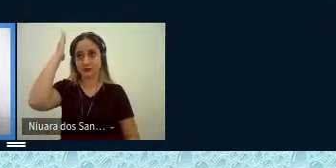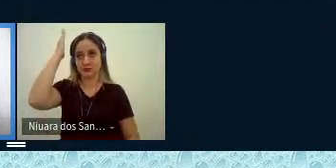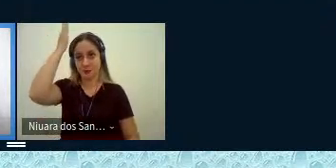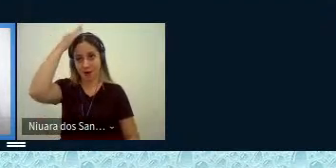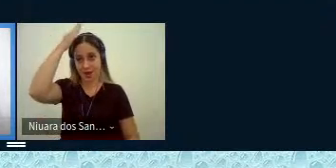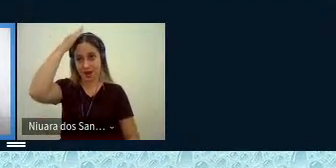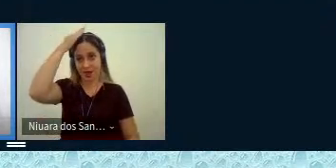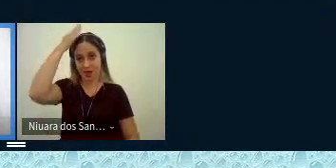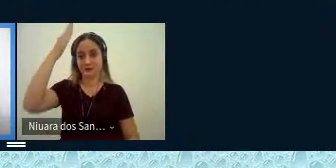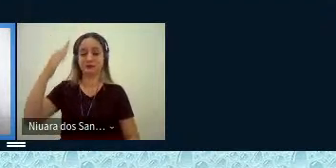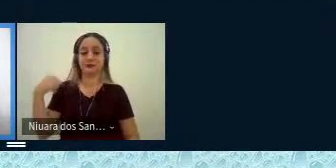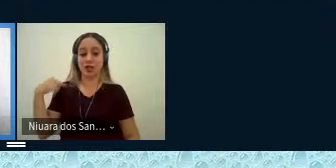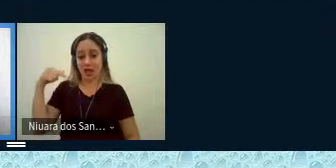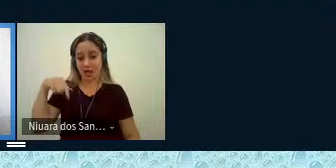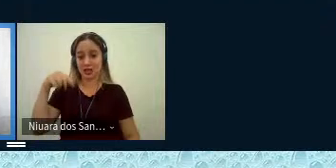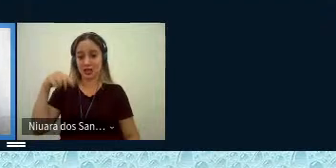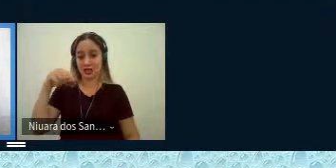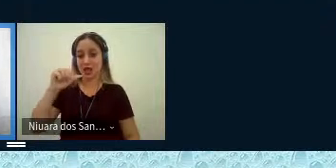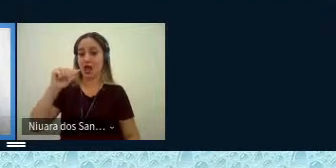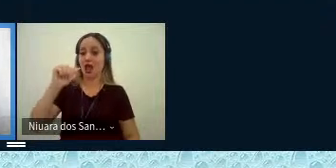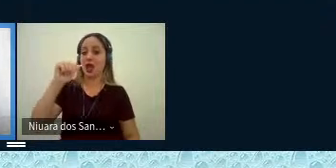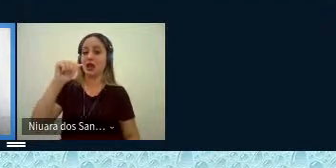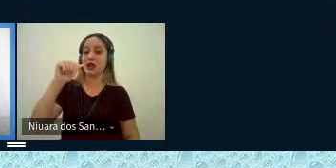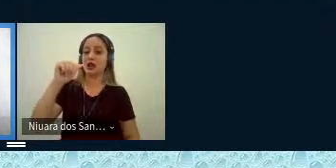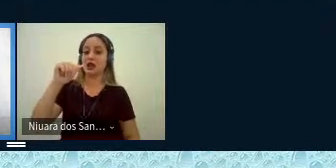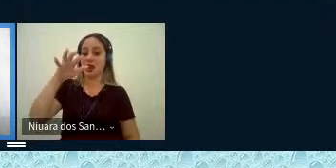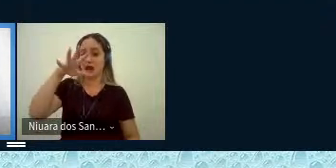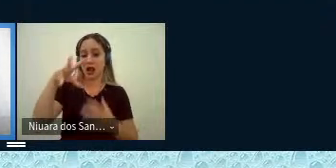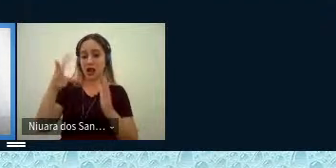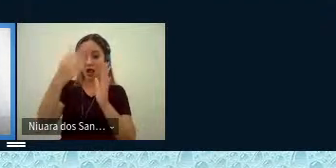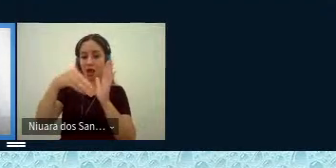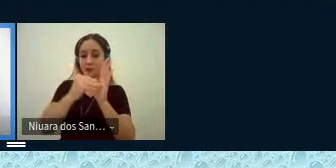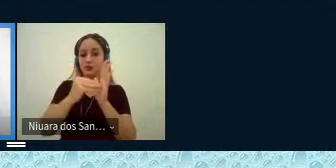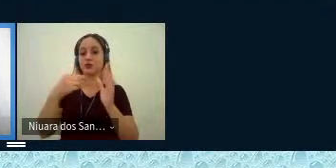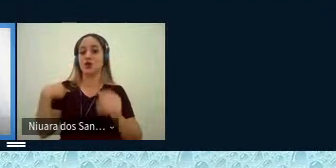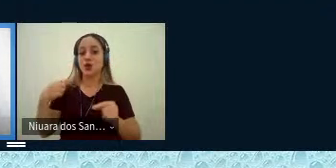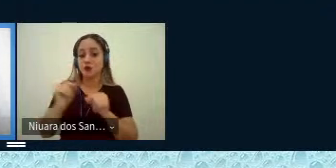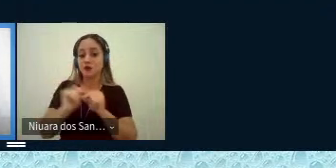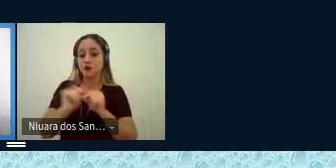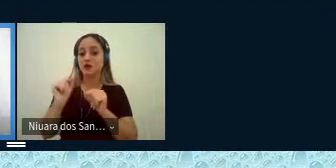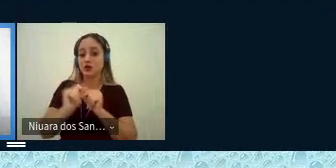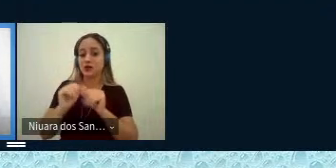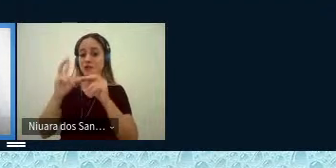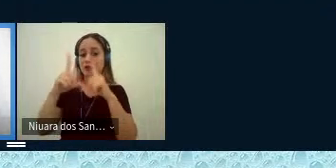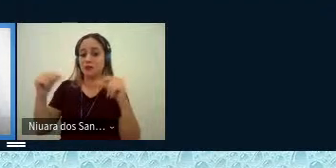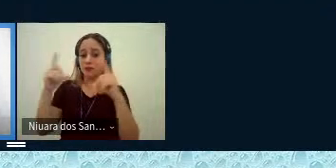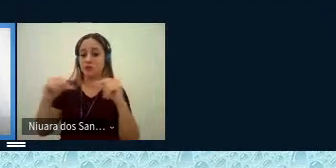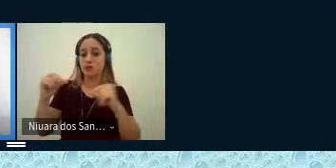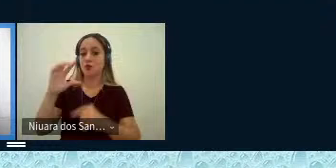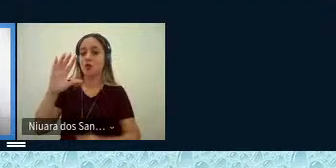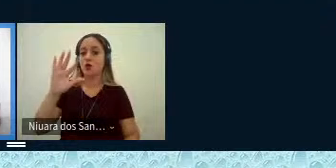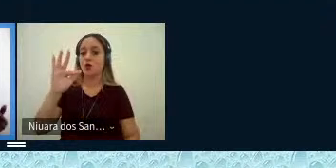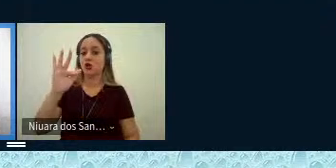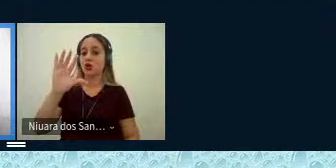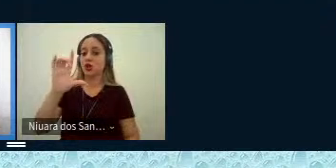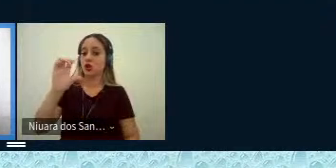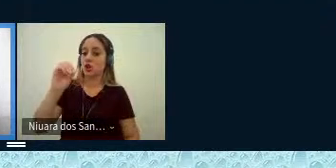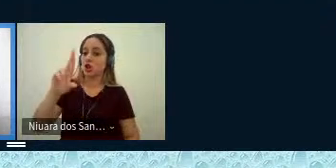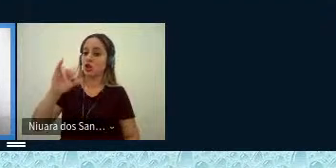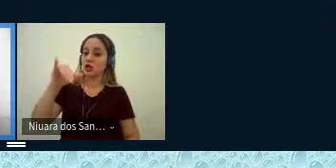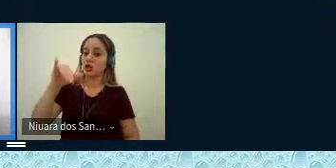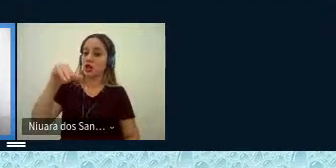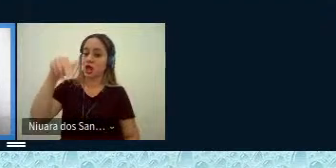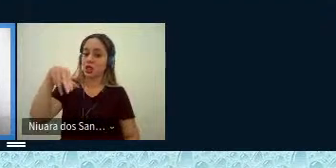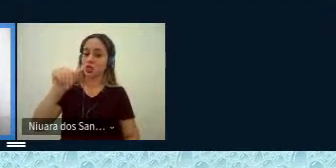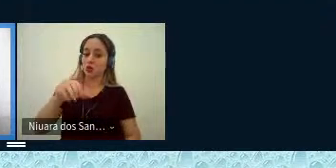aqui residente na Amazônia, não é? E eu vou fazer o doutorado em Florianópolis, Santa Catarina. E de repente